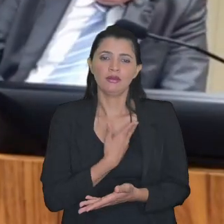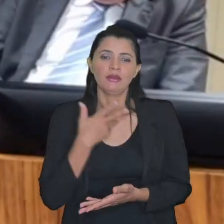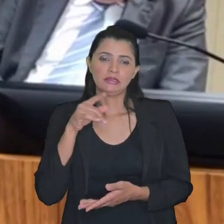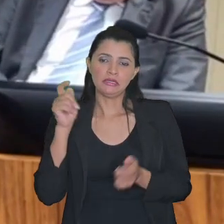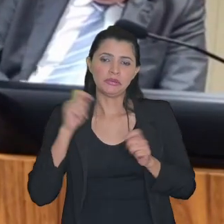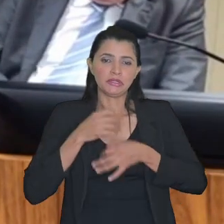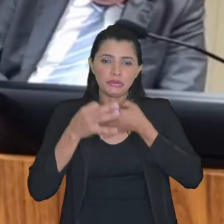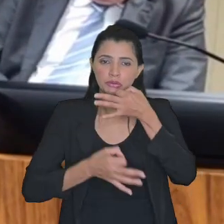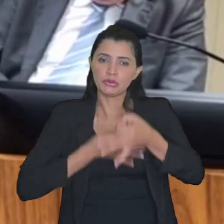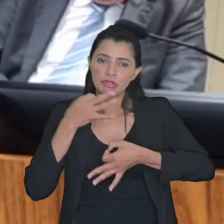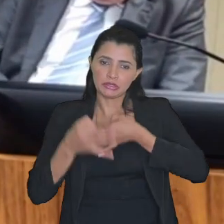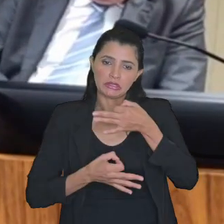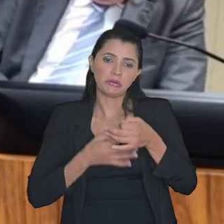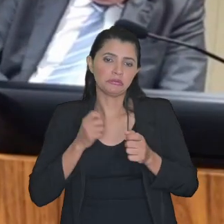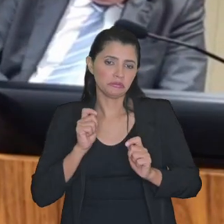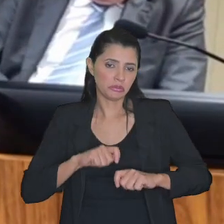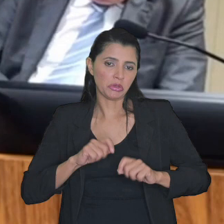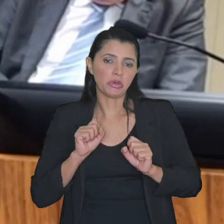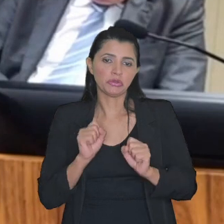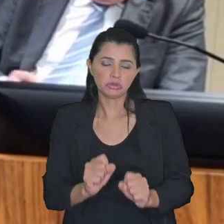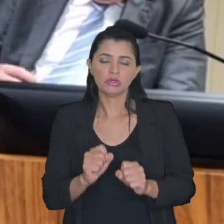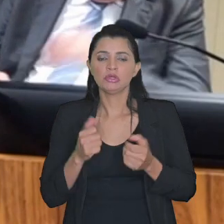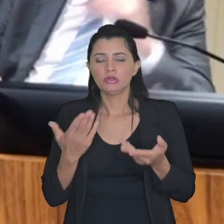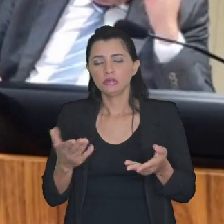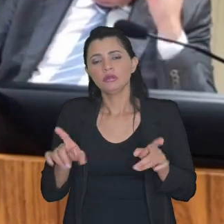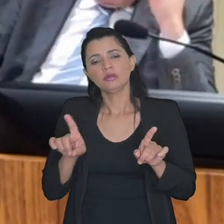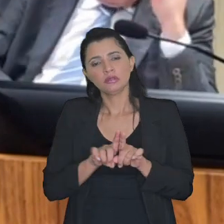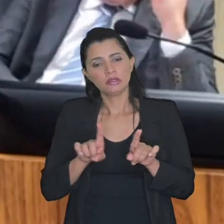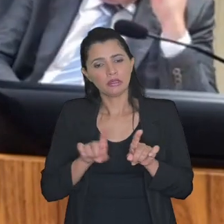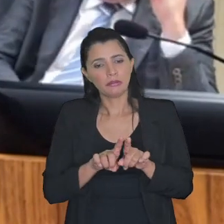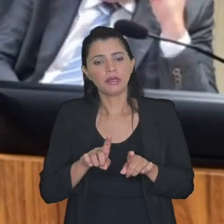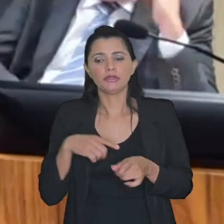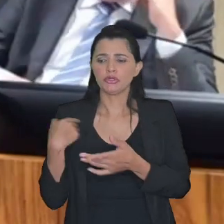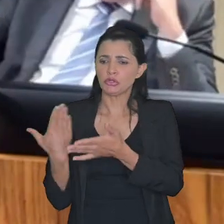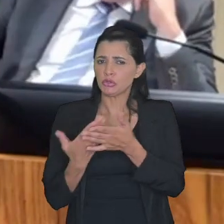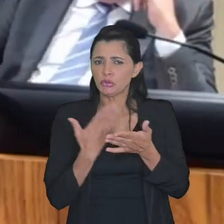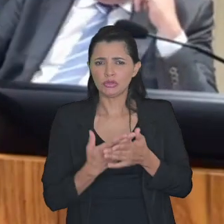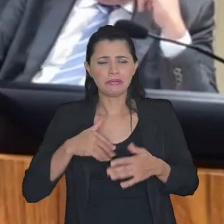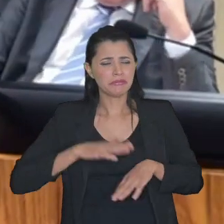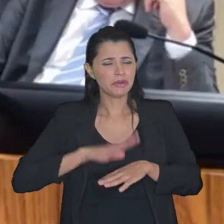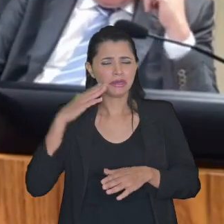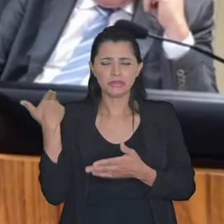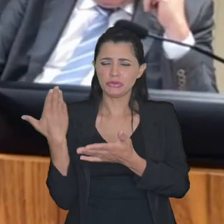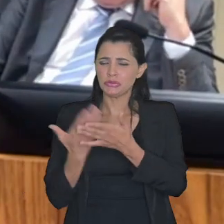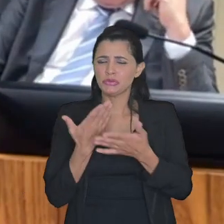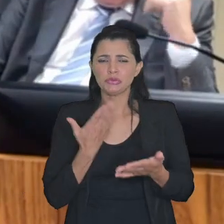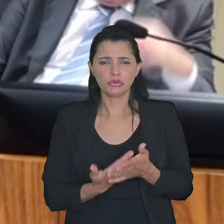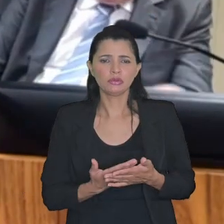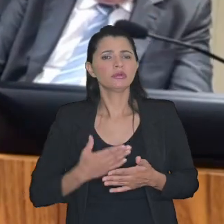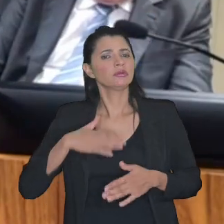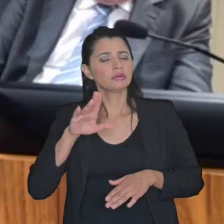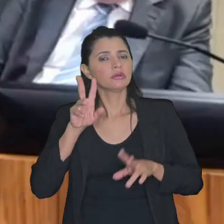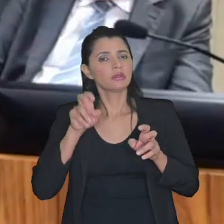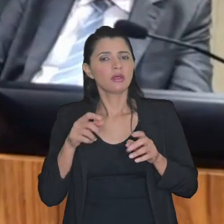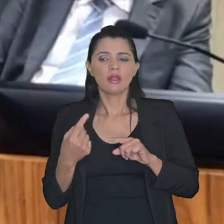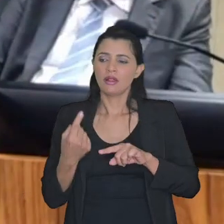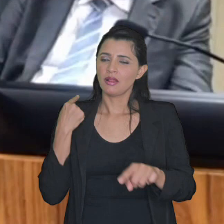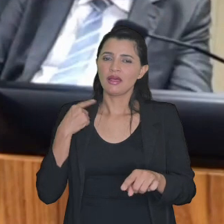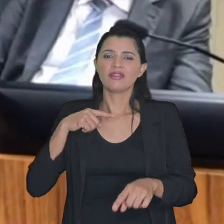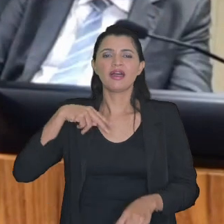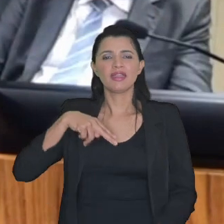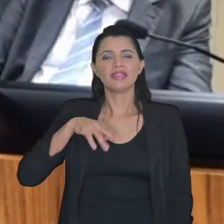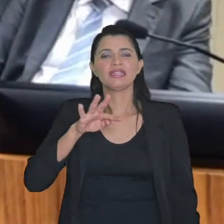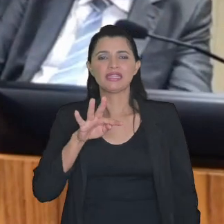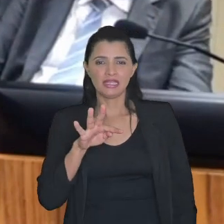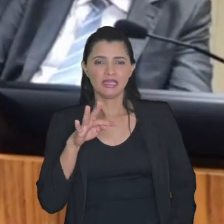possível fazer alguma sugestão quanto mais a gente estuda esse assunto e a gente está estudando desde a época da